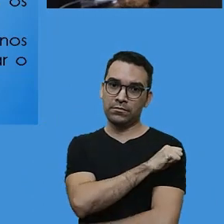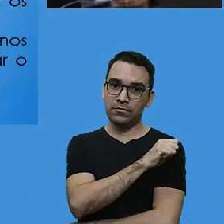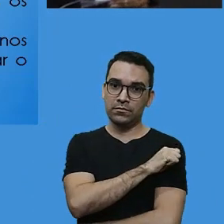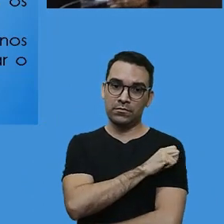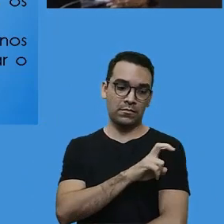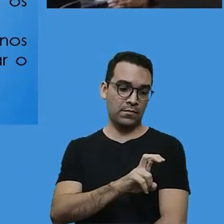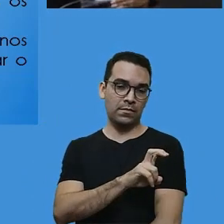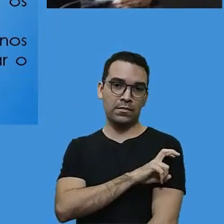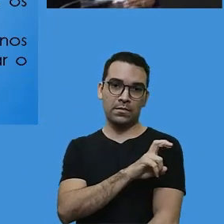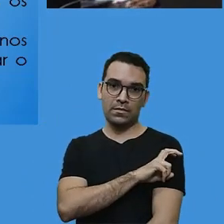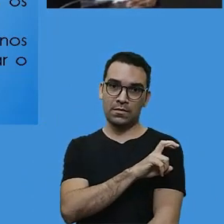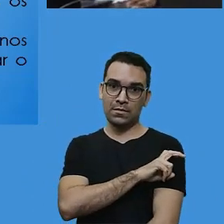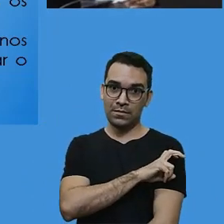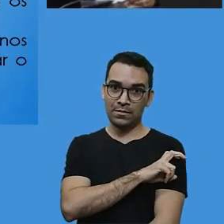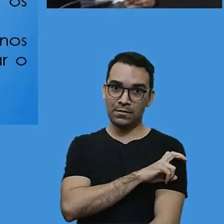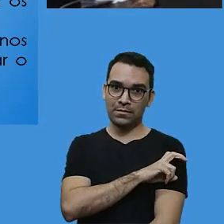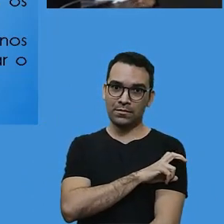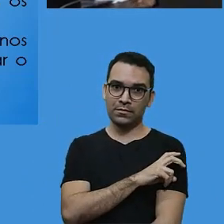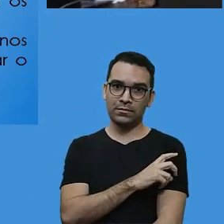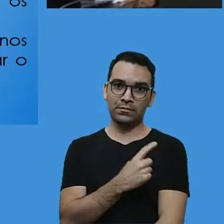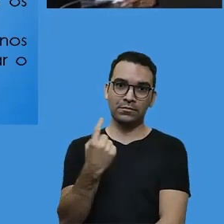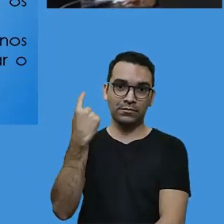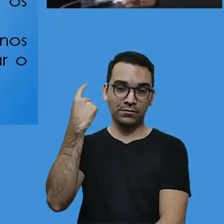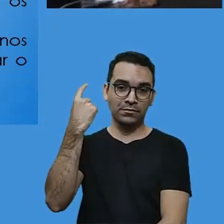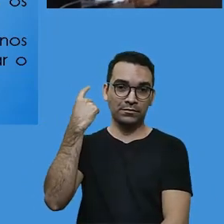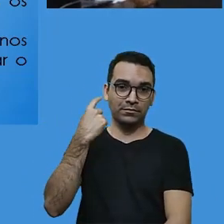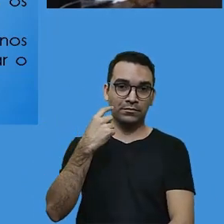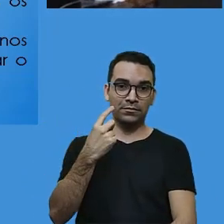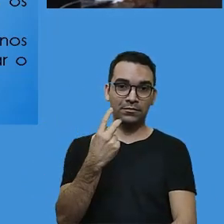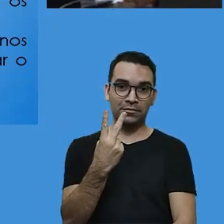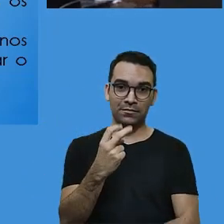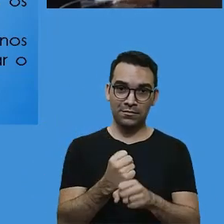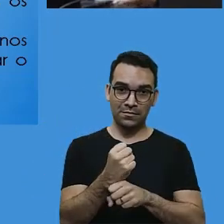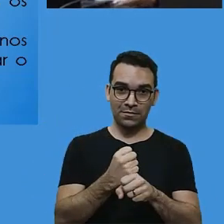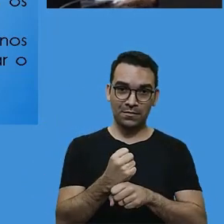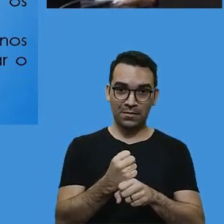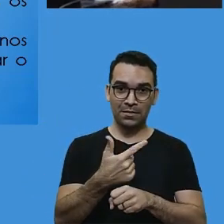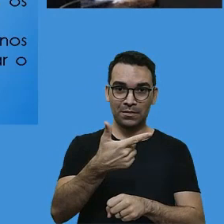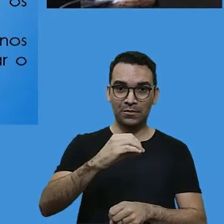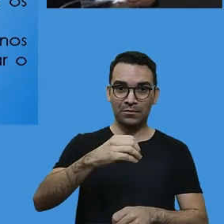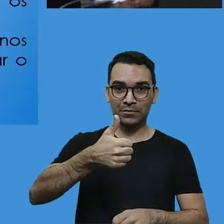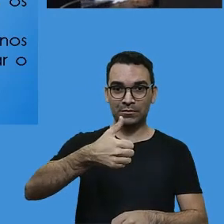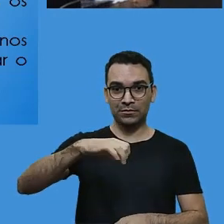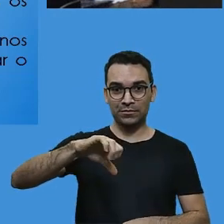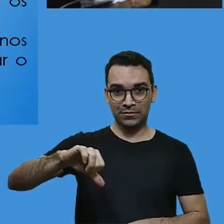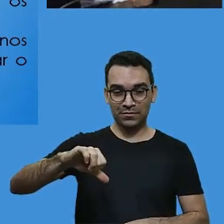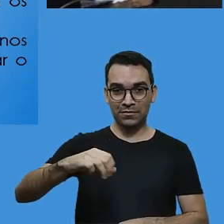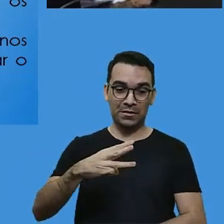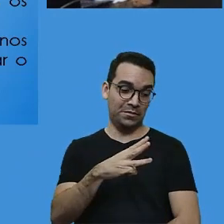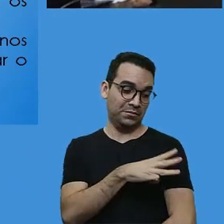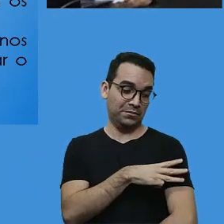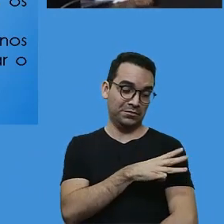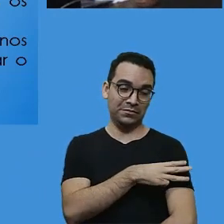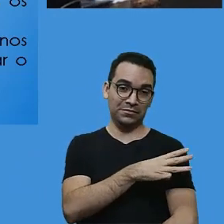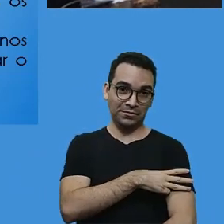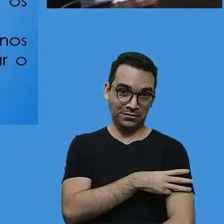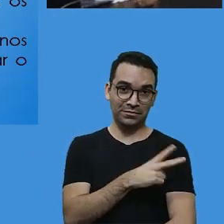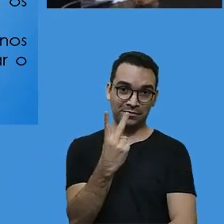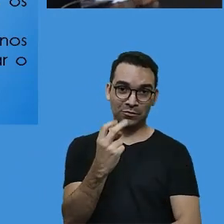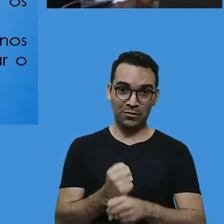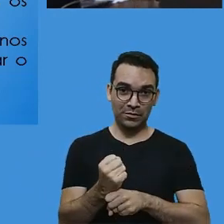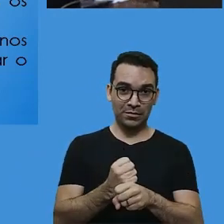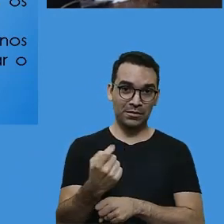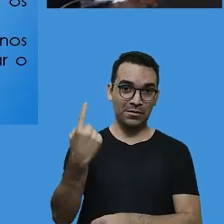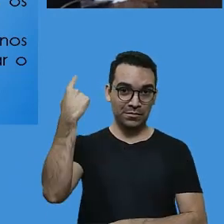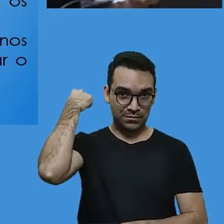ano era o aluno do terceiro ano, no ano de 2019. E ele estava ainda no